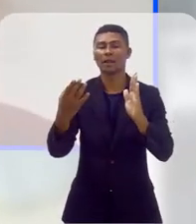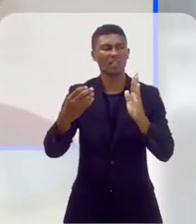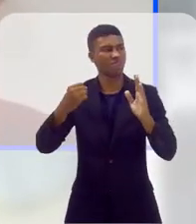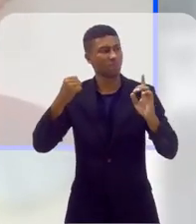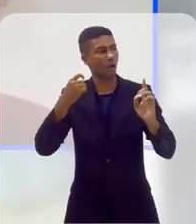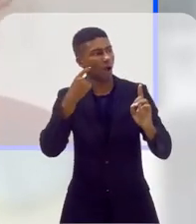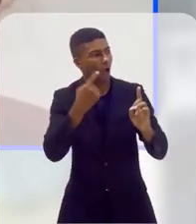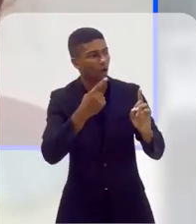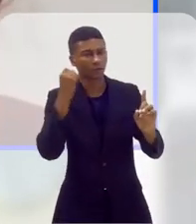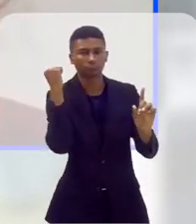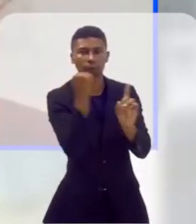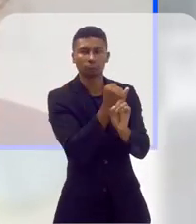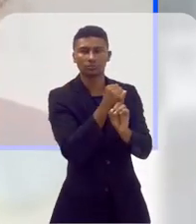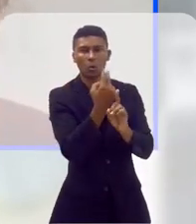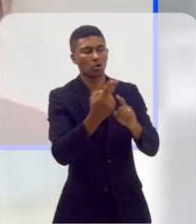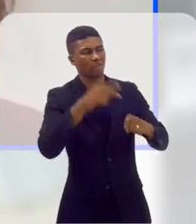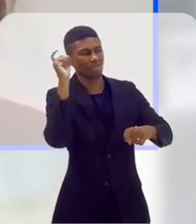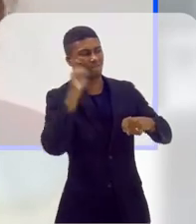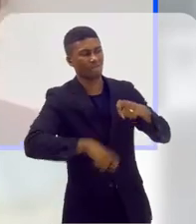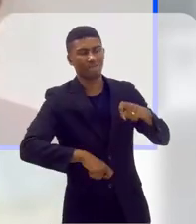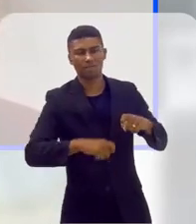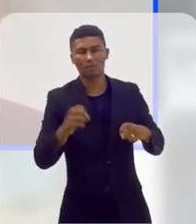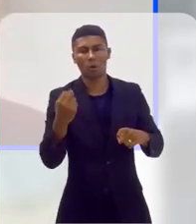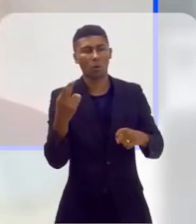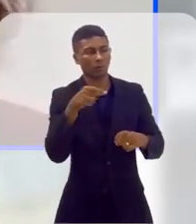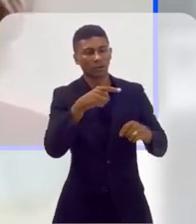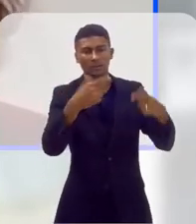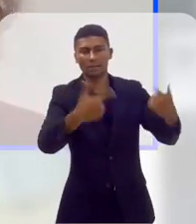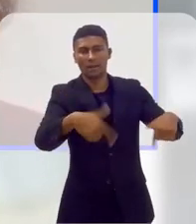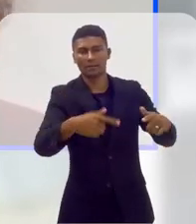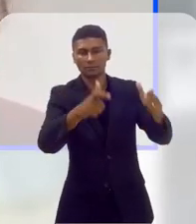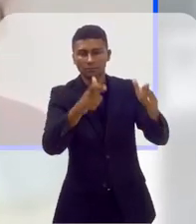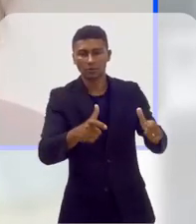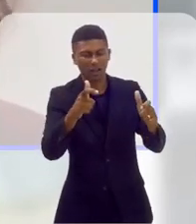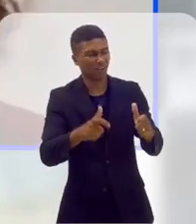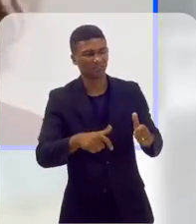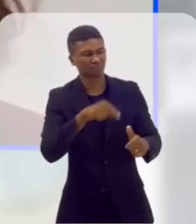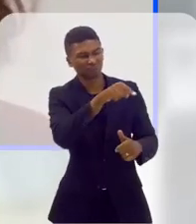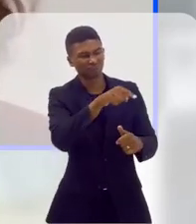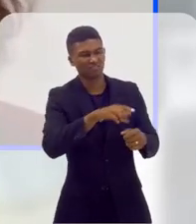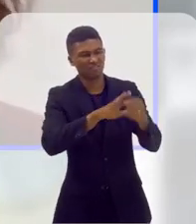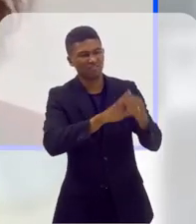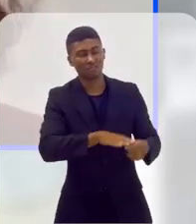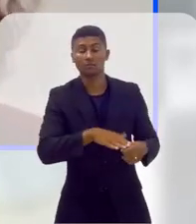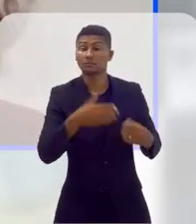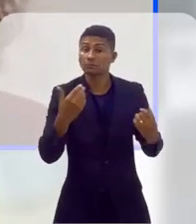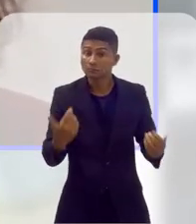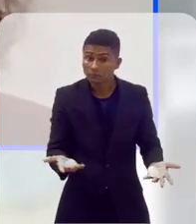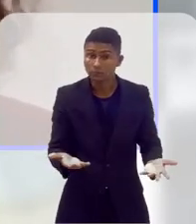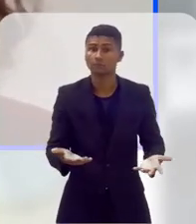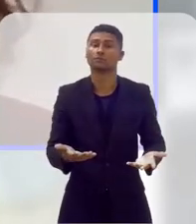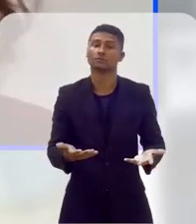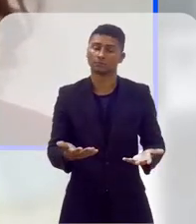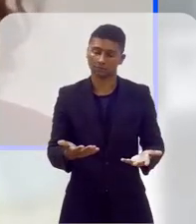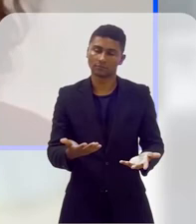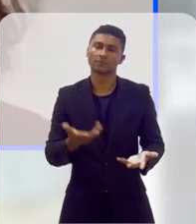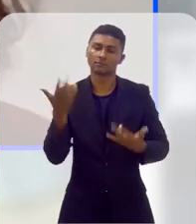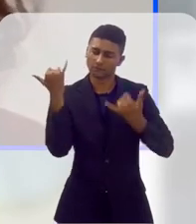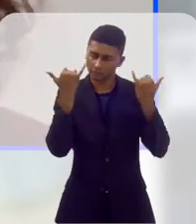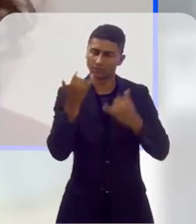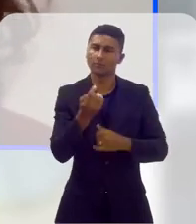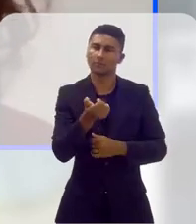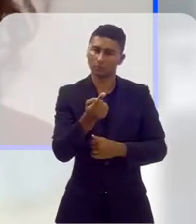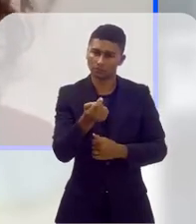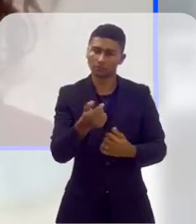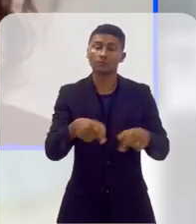estuprada, para ser penalizada em seu ambiente de trabalho. Então, existe essa subnotificação. existe também uma cultura